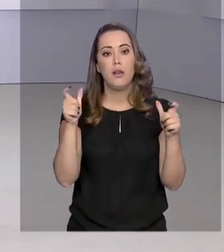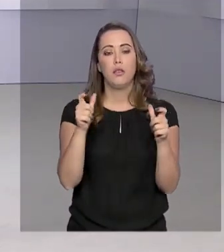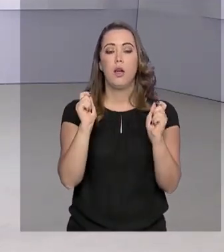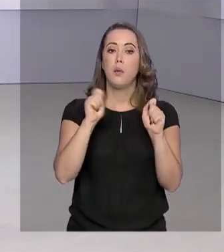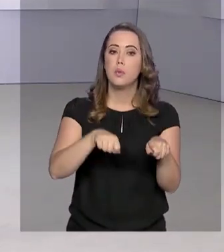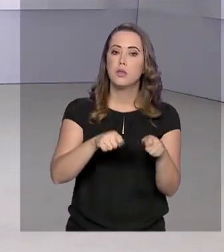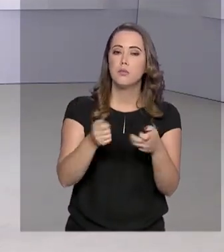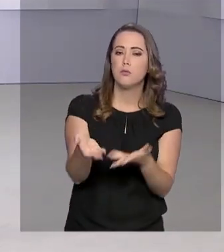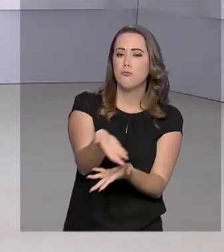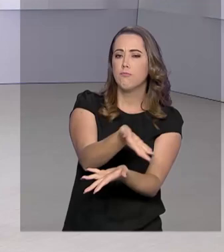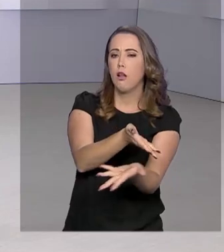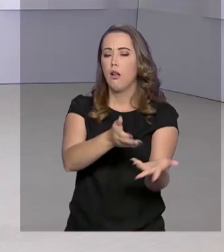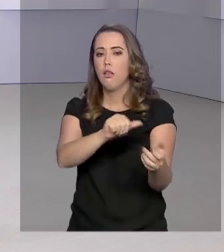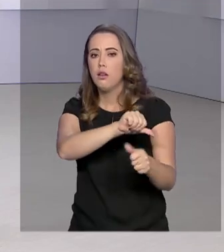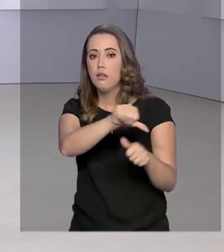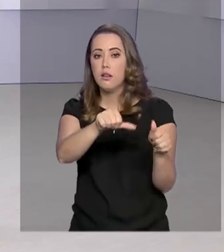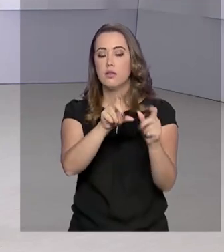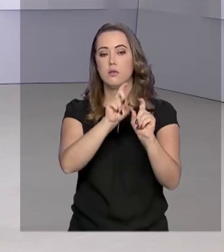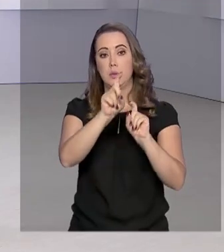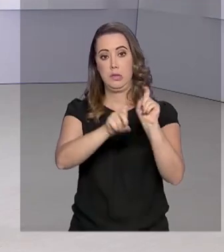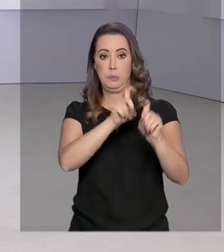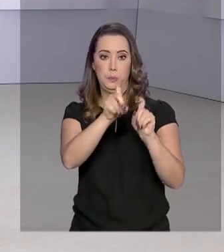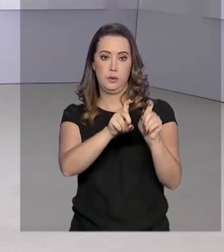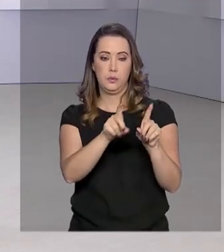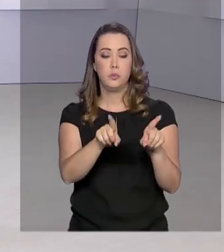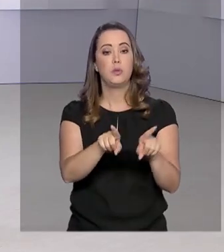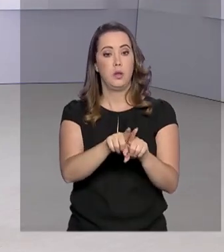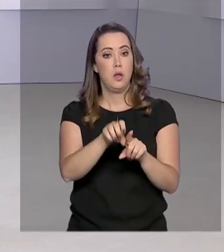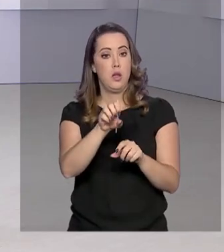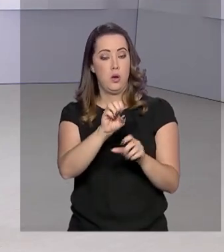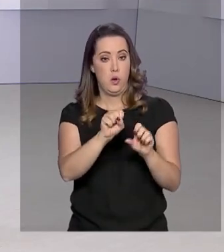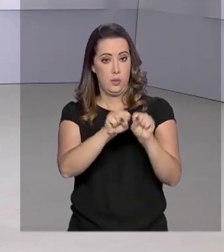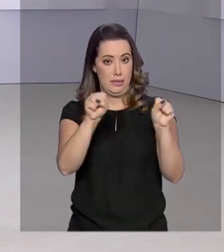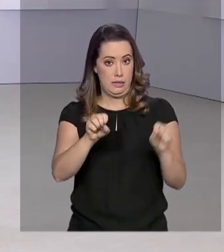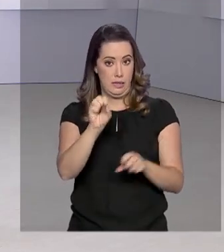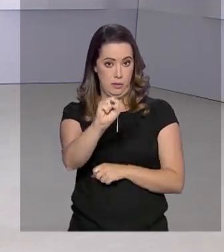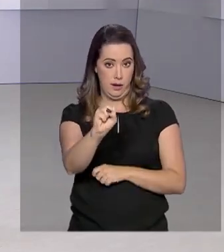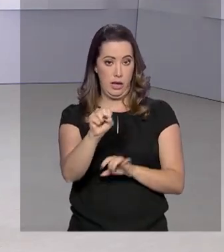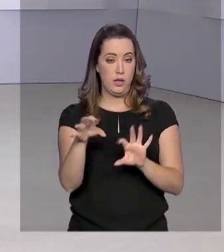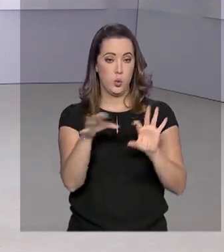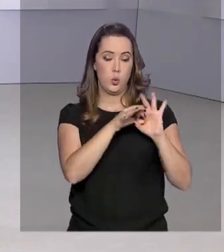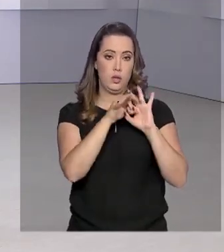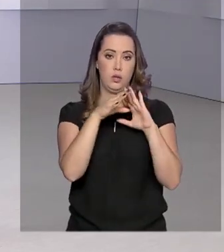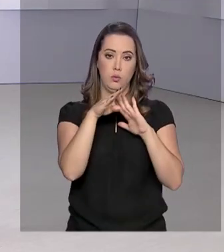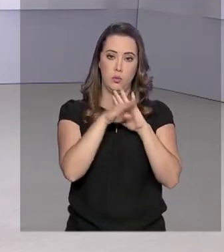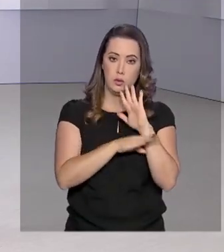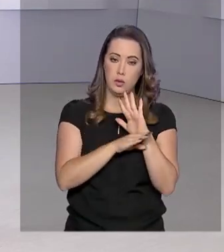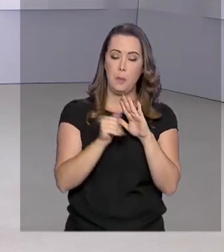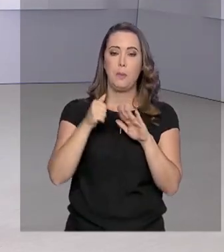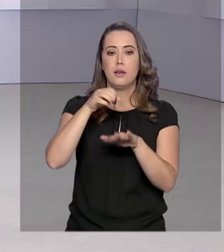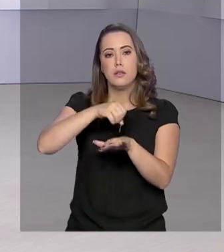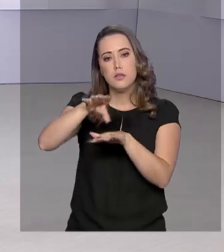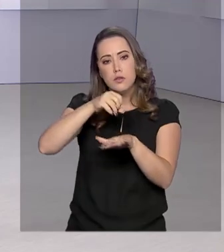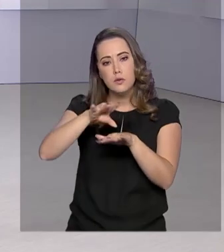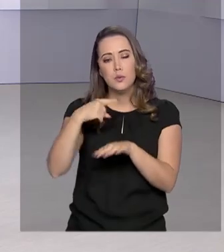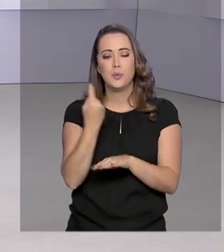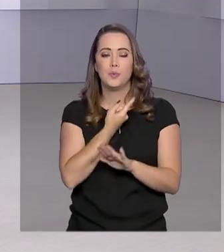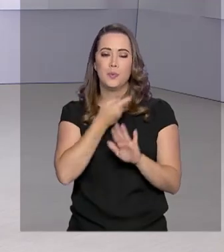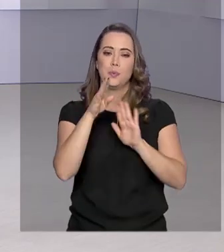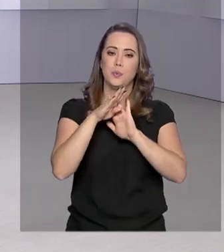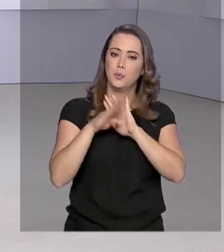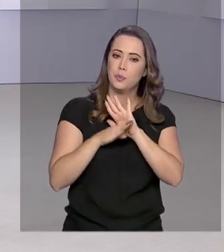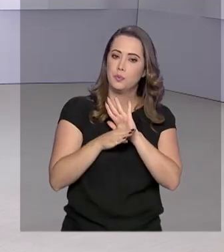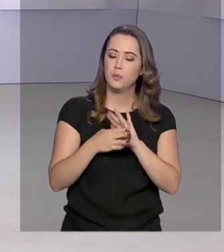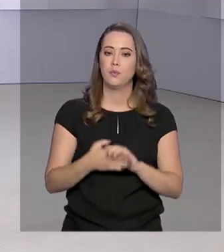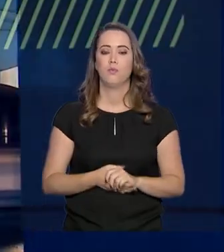competitividade por meio da transformação digital. Sebrae e Senai serão parceiros do programa. Mais informações ao longo da